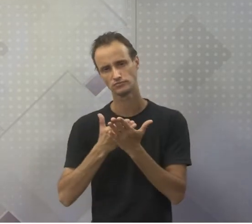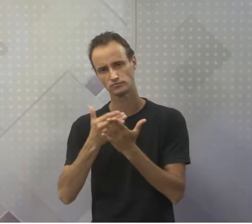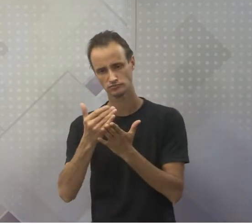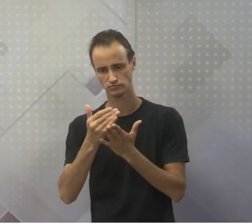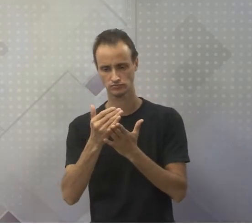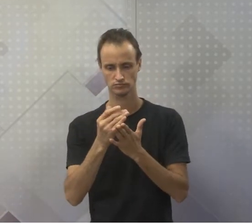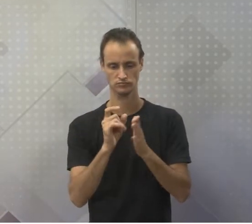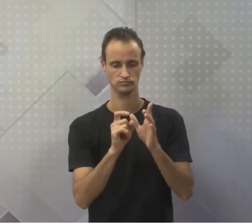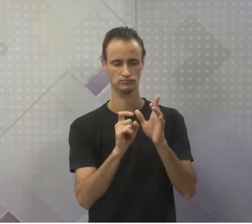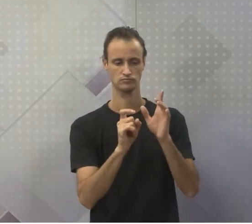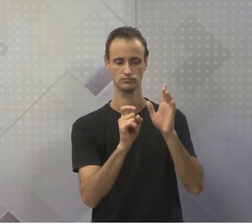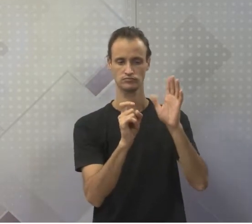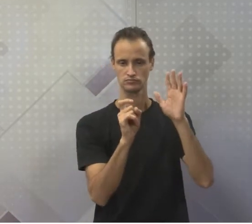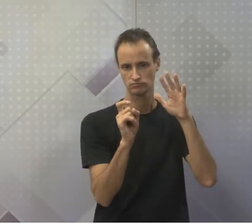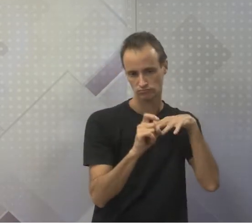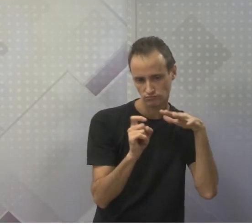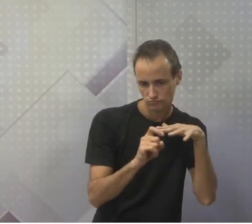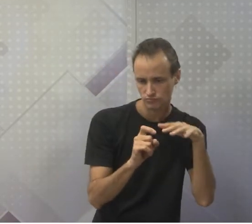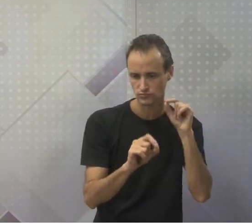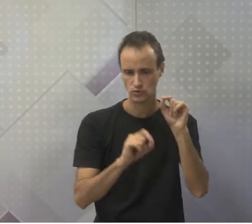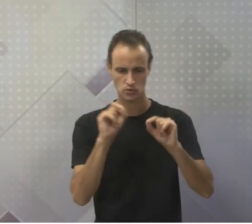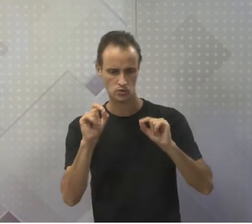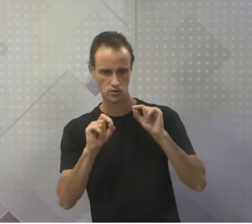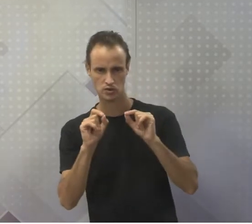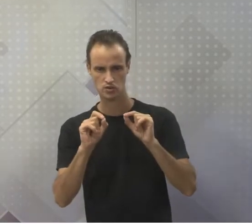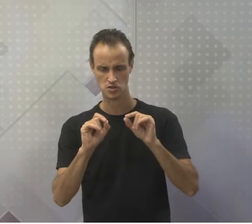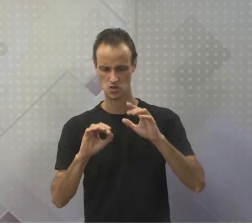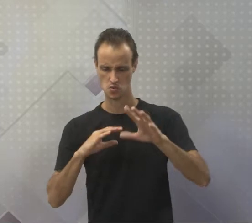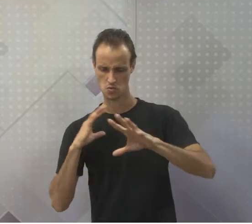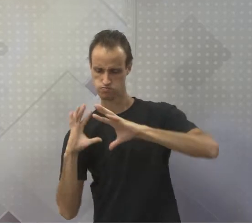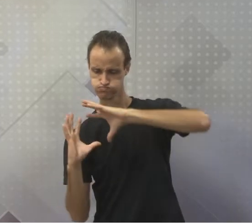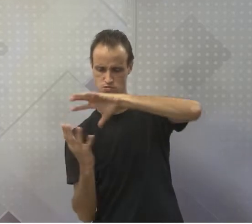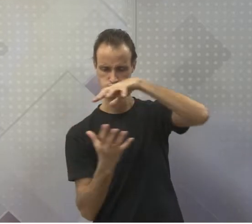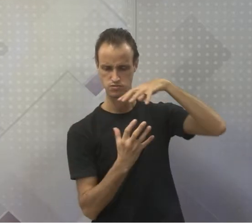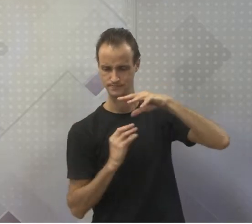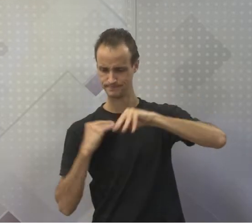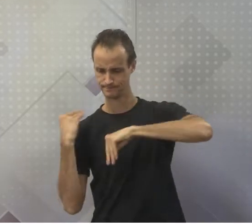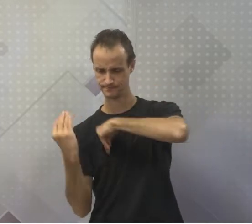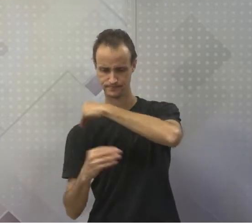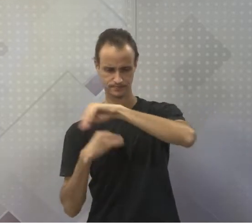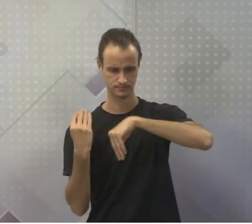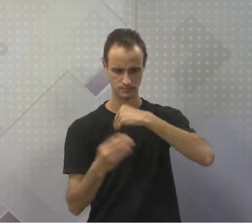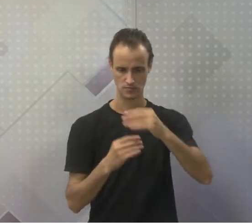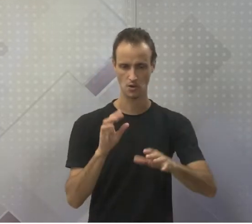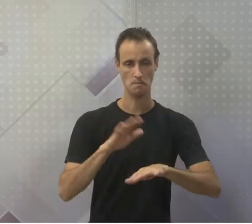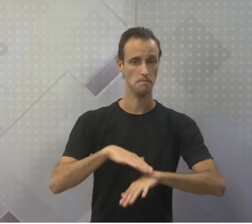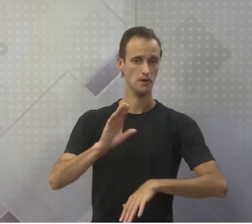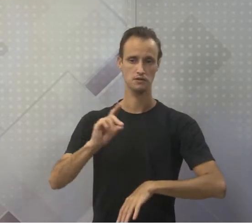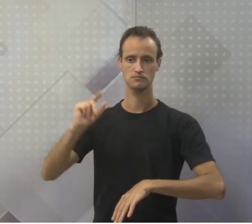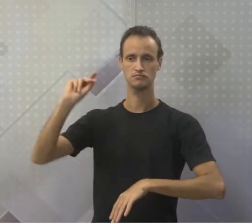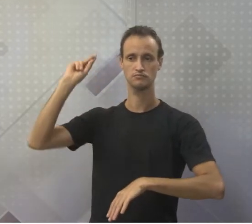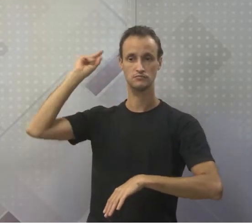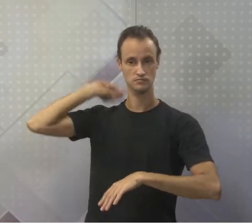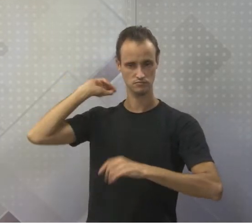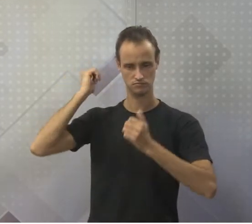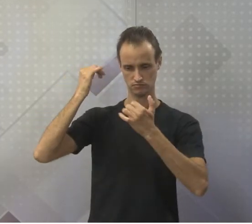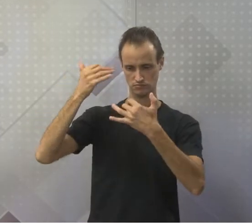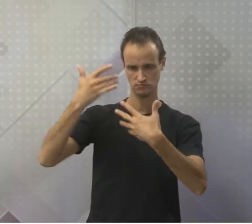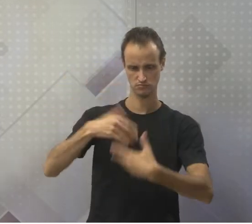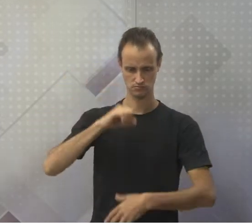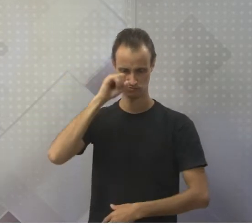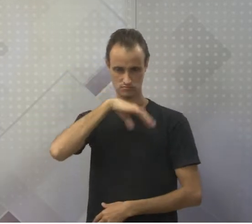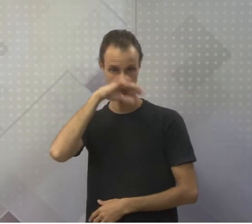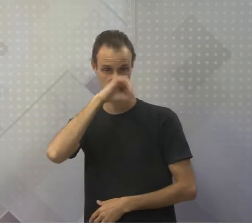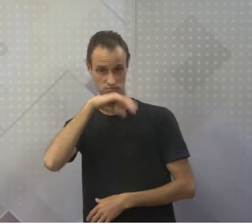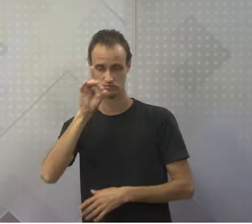os mitos, houve um tempo em que nada existia no universo além do caos. A mais antiga, a mais inexplicável, a mais absurda